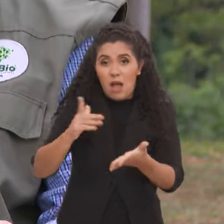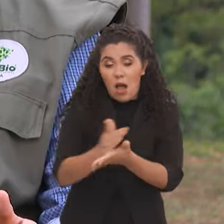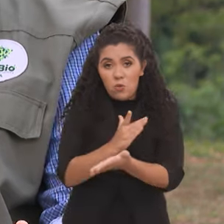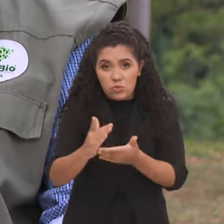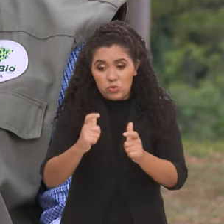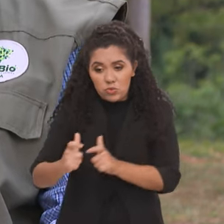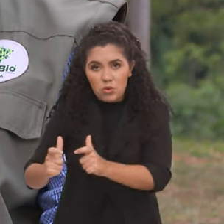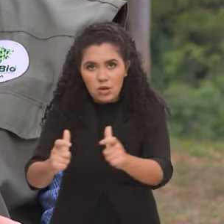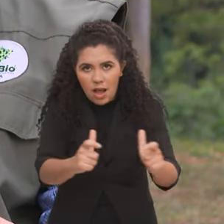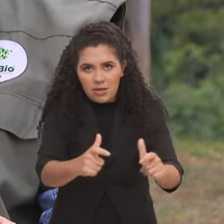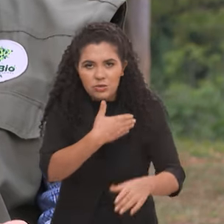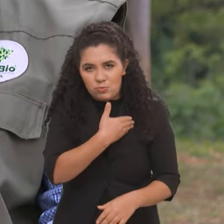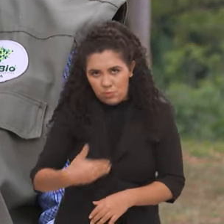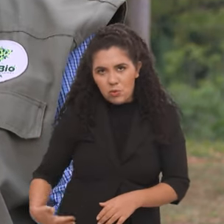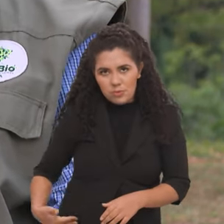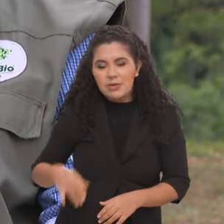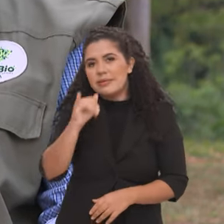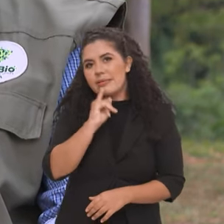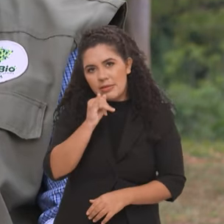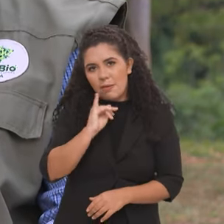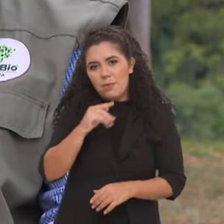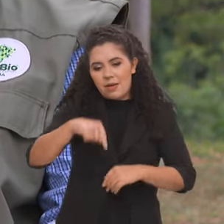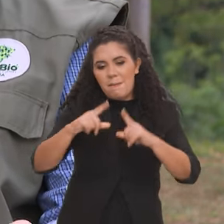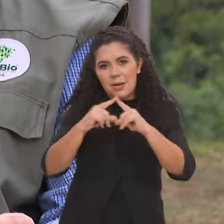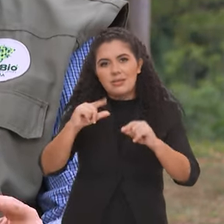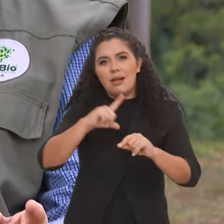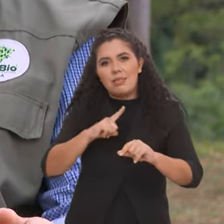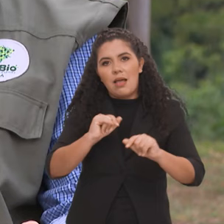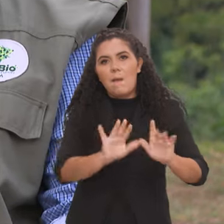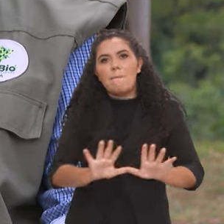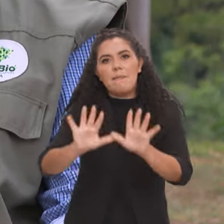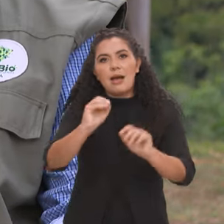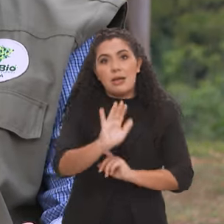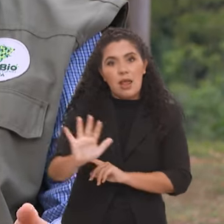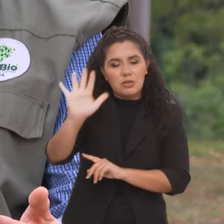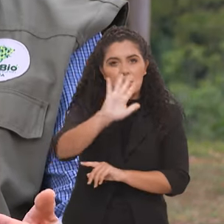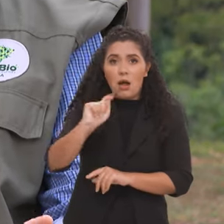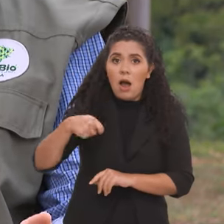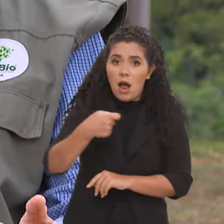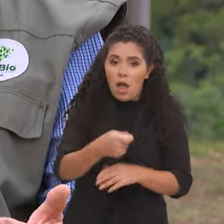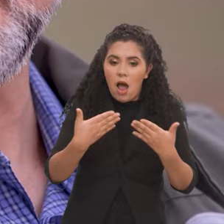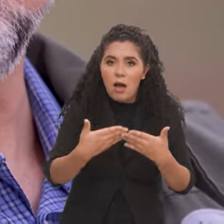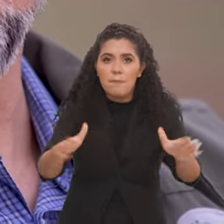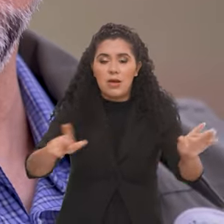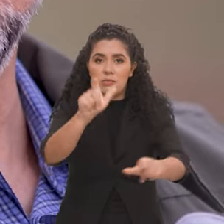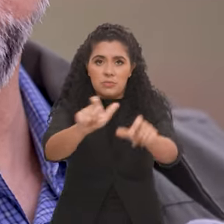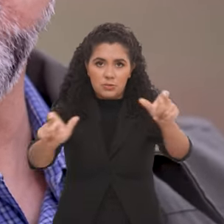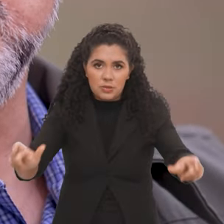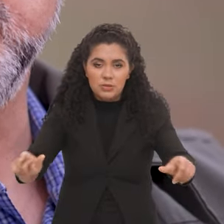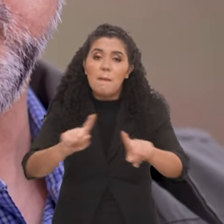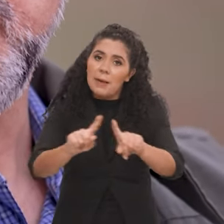de domínio público, é o caso do Parque Nacional, essa área precisa ser pública, mas, por vezes, existem as